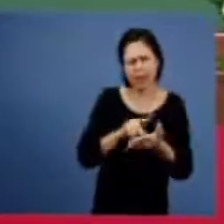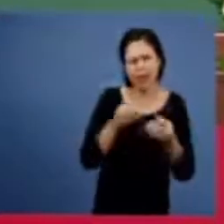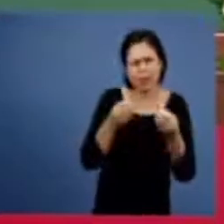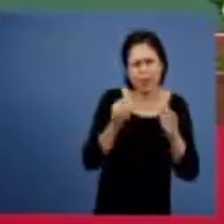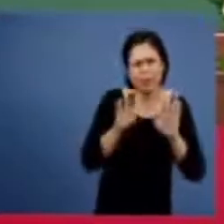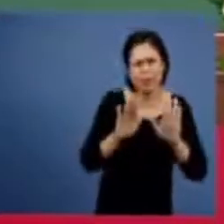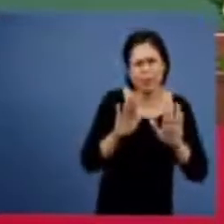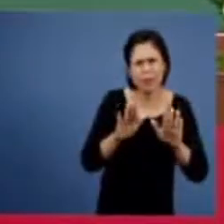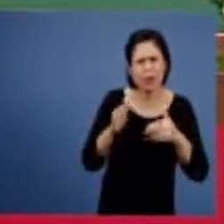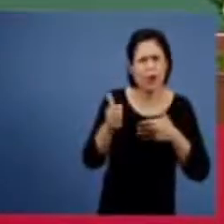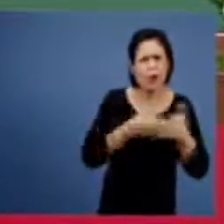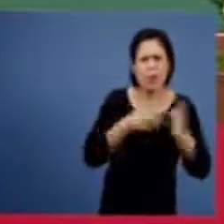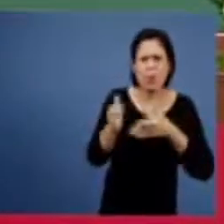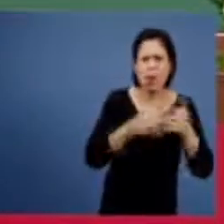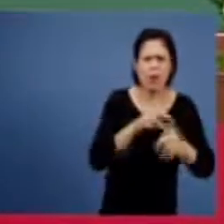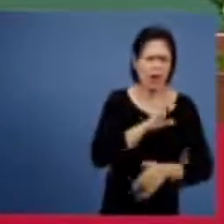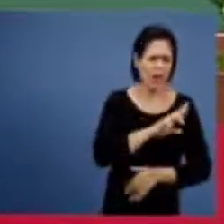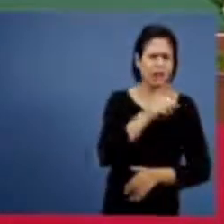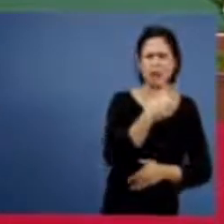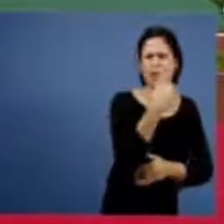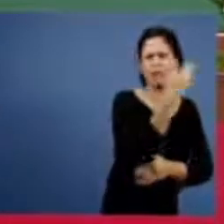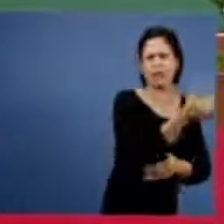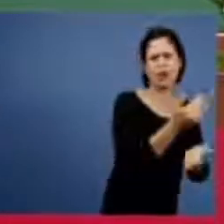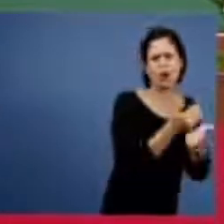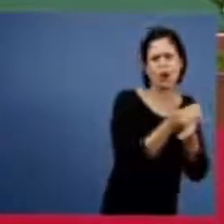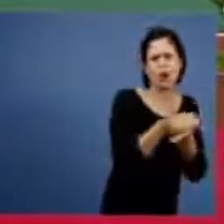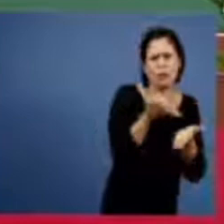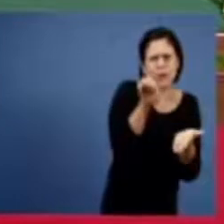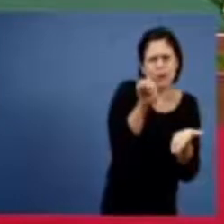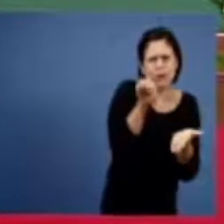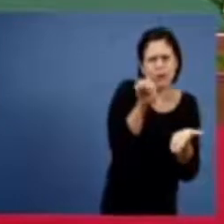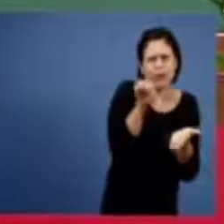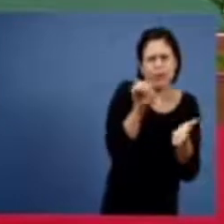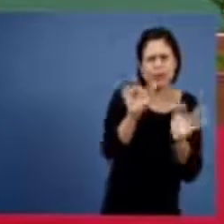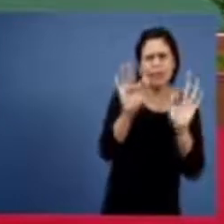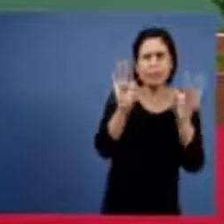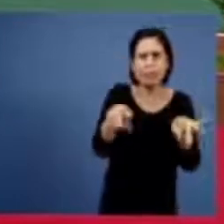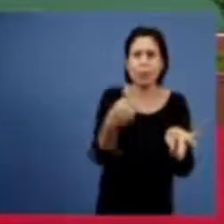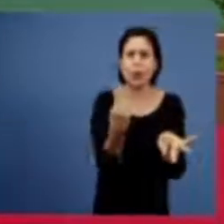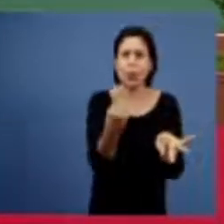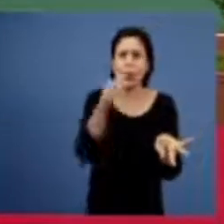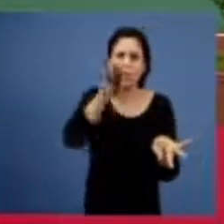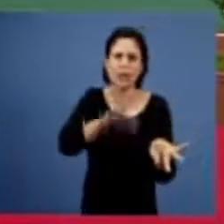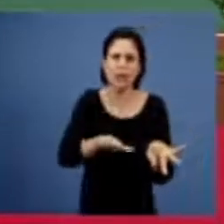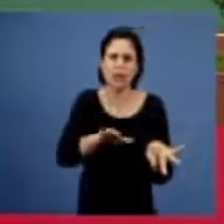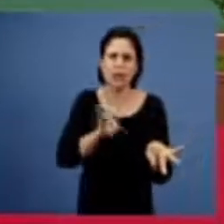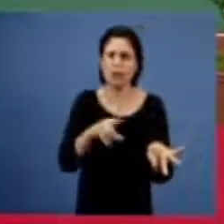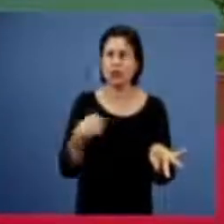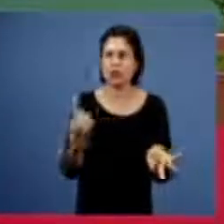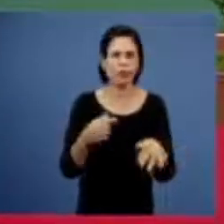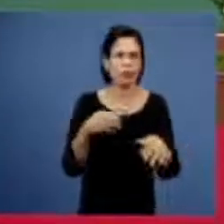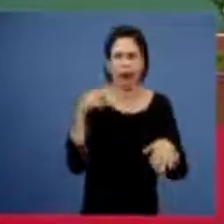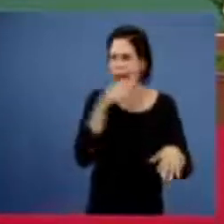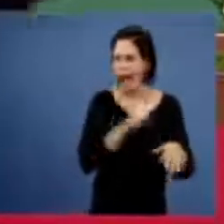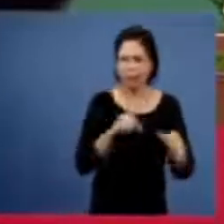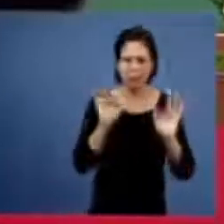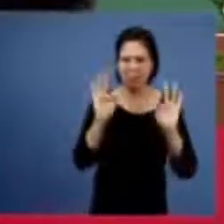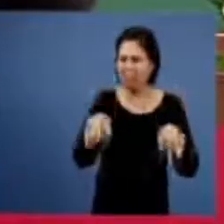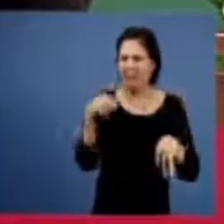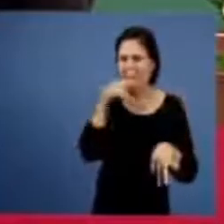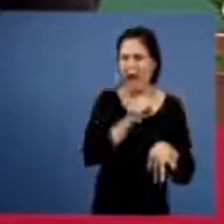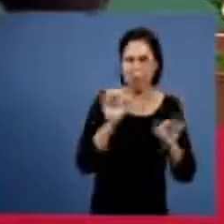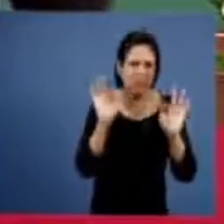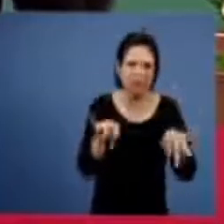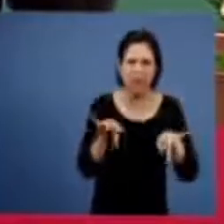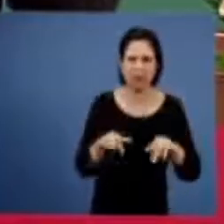olha qualquer grupo evangélico aí começa às 9 termina 1 da tarde só o nosso povo é que tem pressa está se